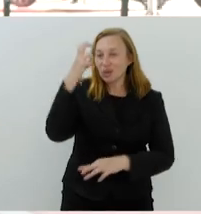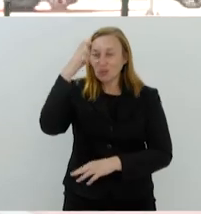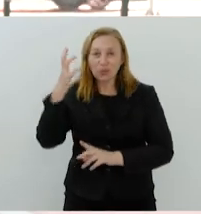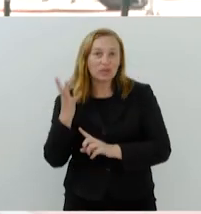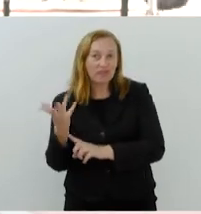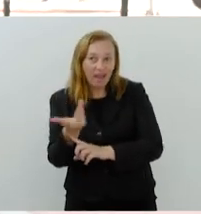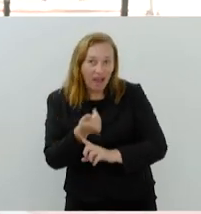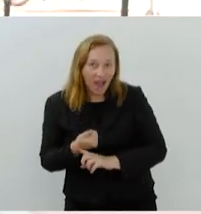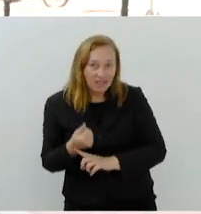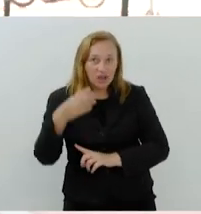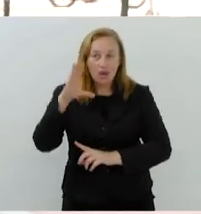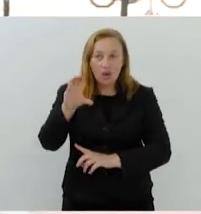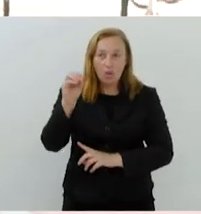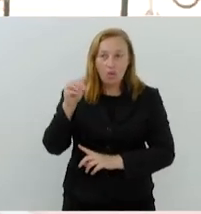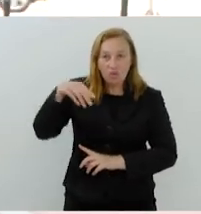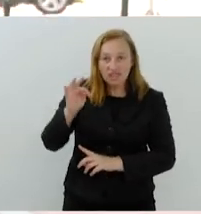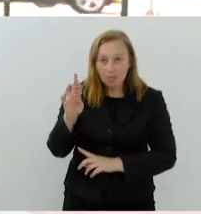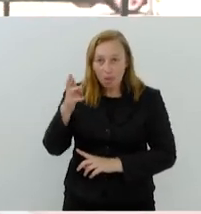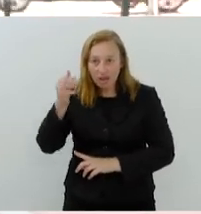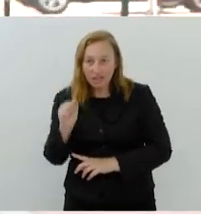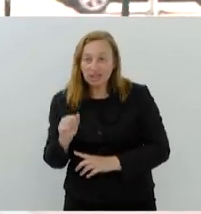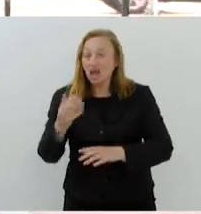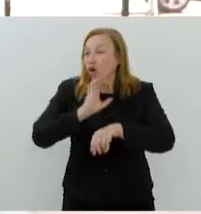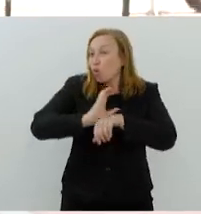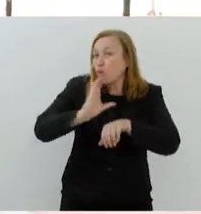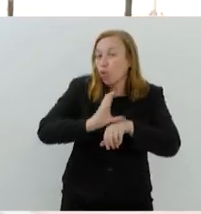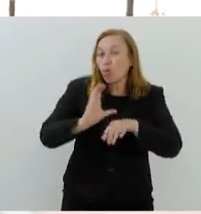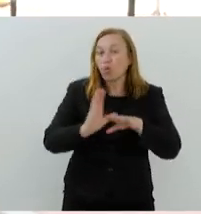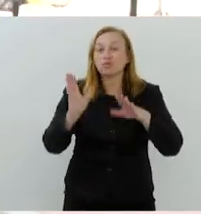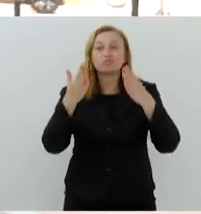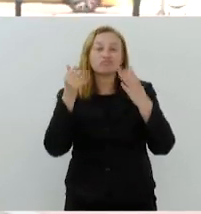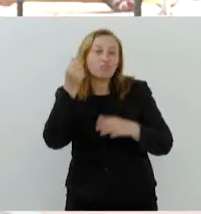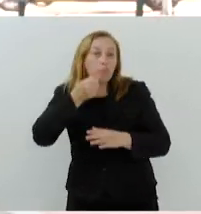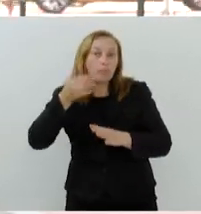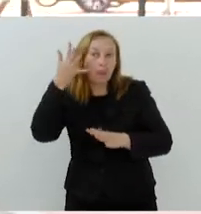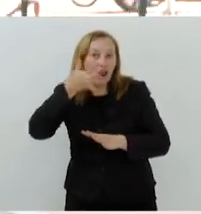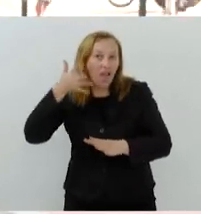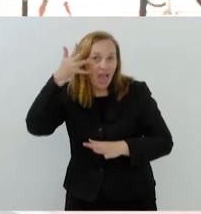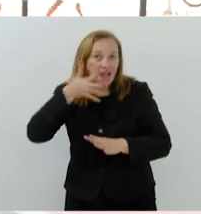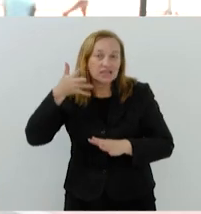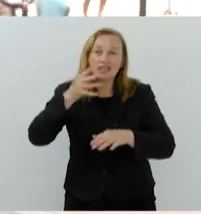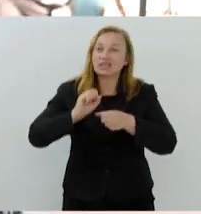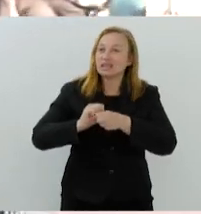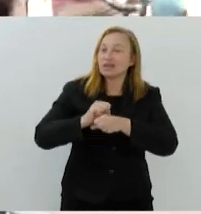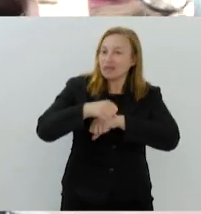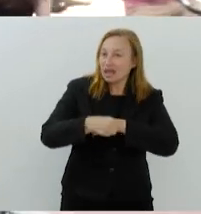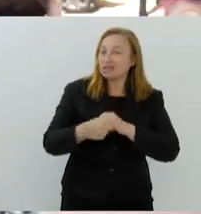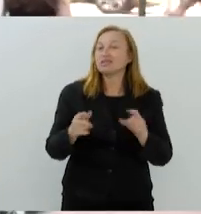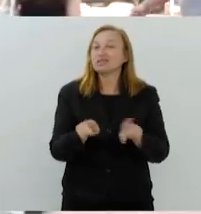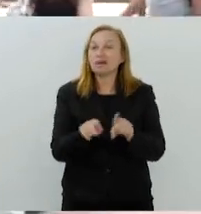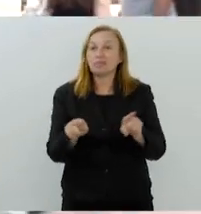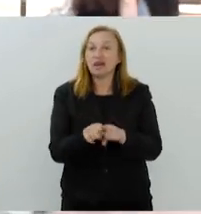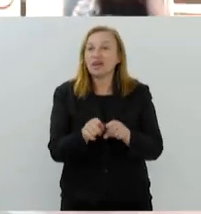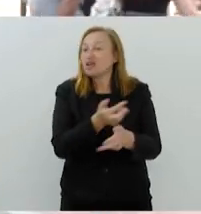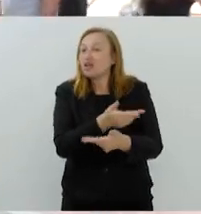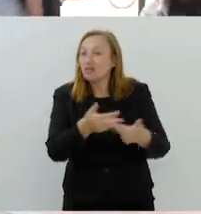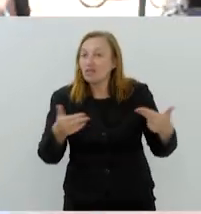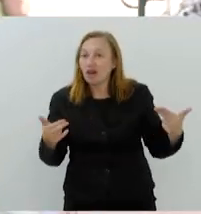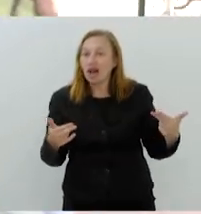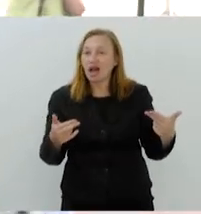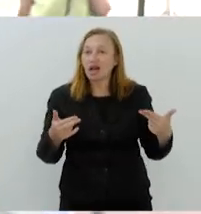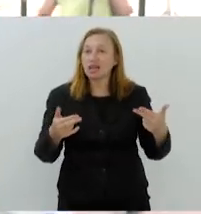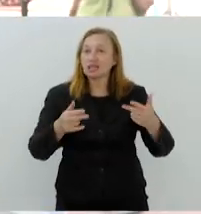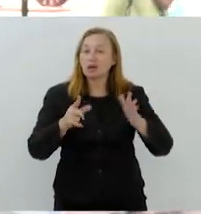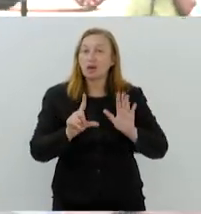contemporânea. E lá são oferecidos cursos, palestras, seminários e conta também com uma grande programação de exposições.